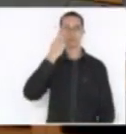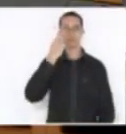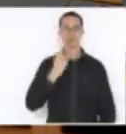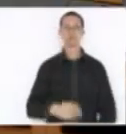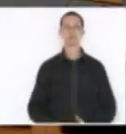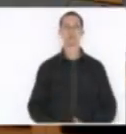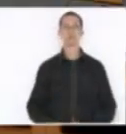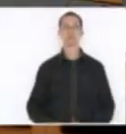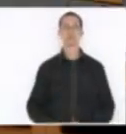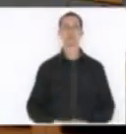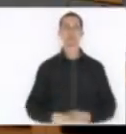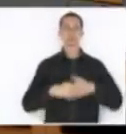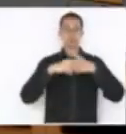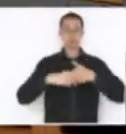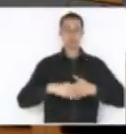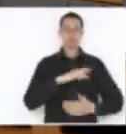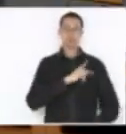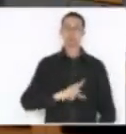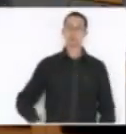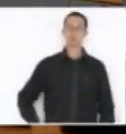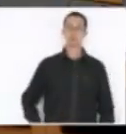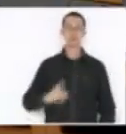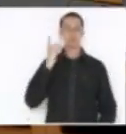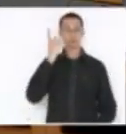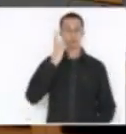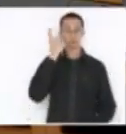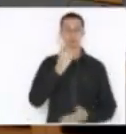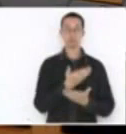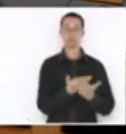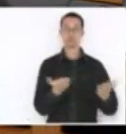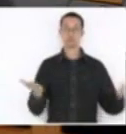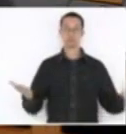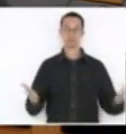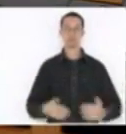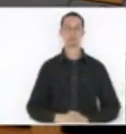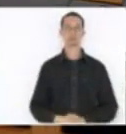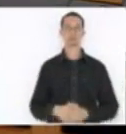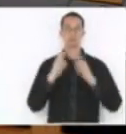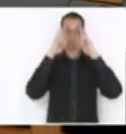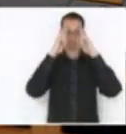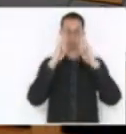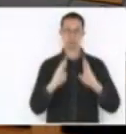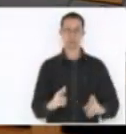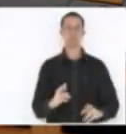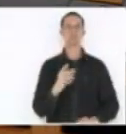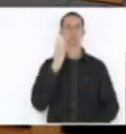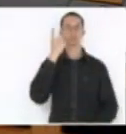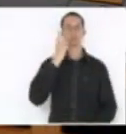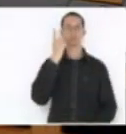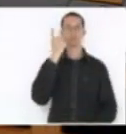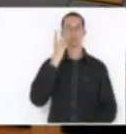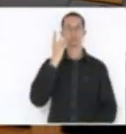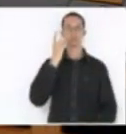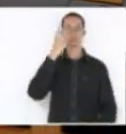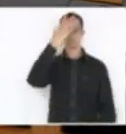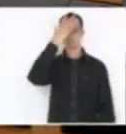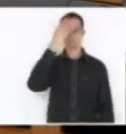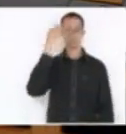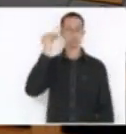senhores parlamentares, respeitando a opinião da deputada Luciane Carminati e o mérito,